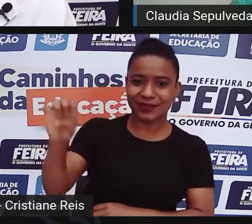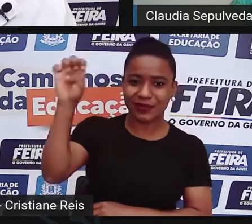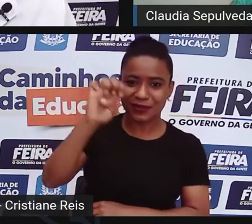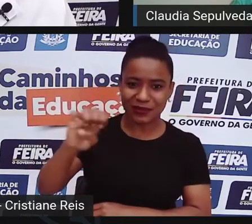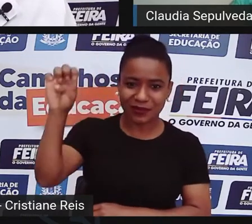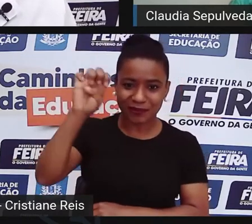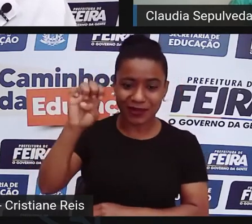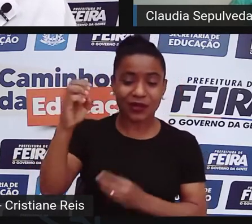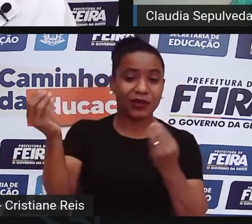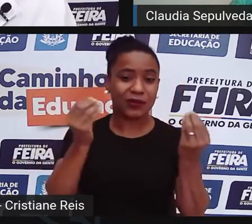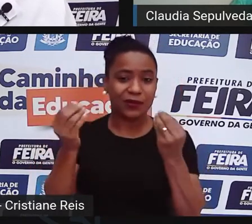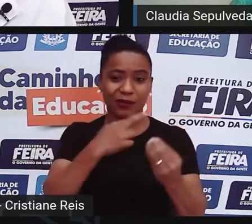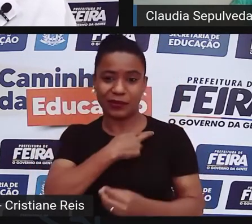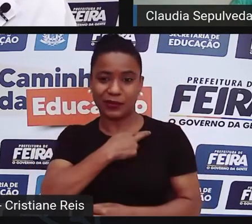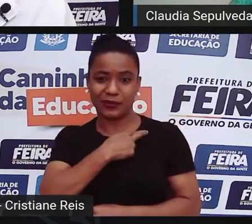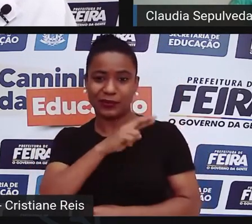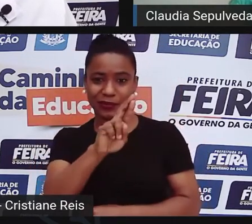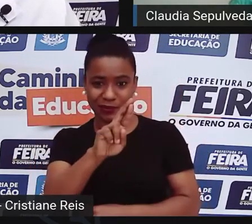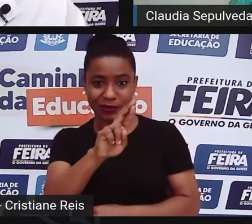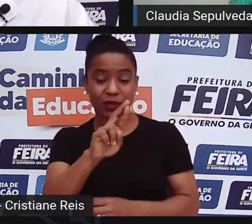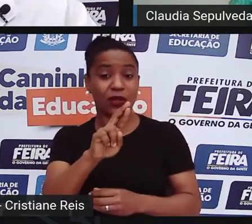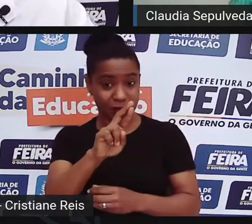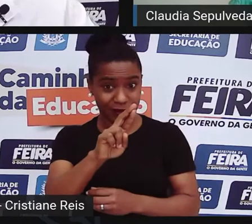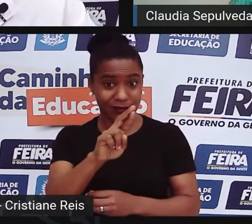justificar, dentro de uma visão de mundo cristã,